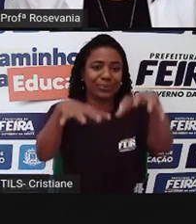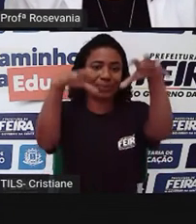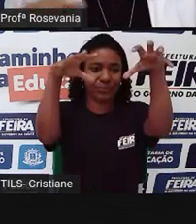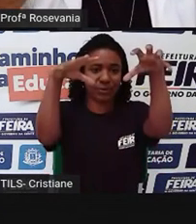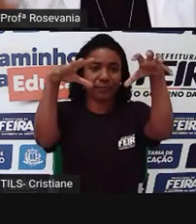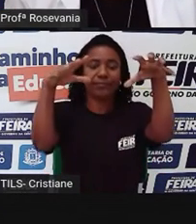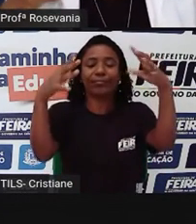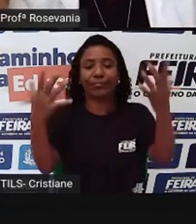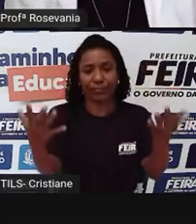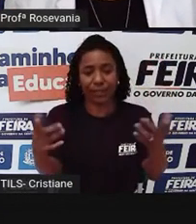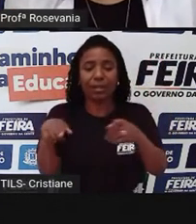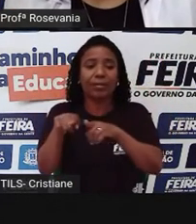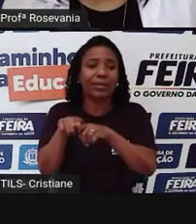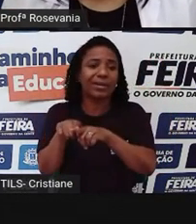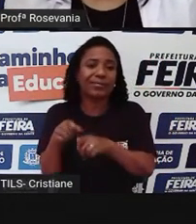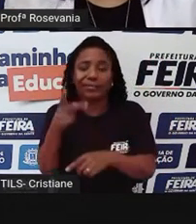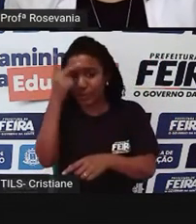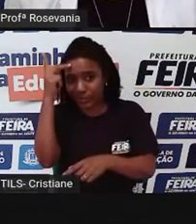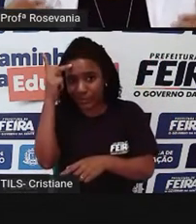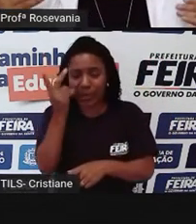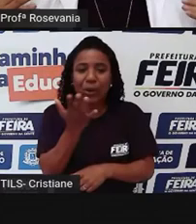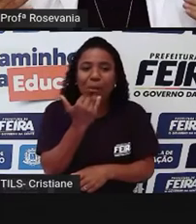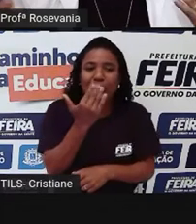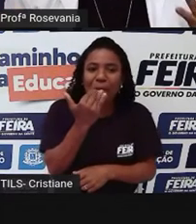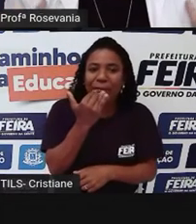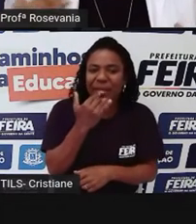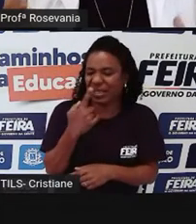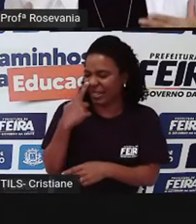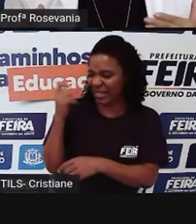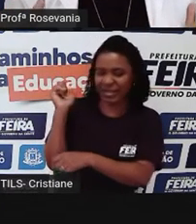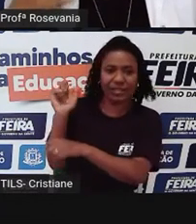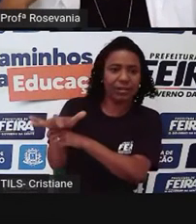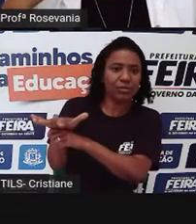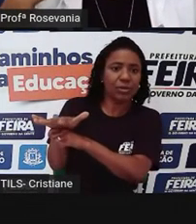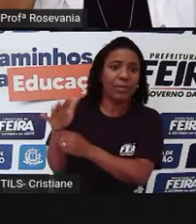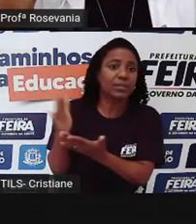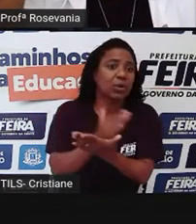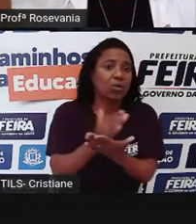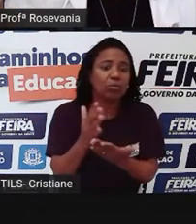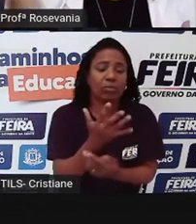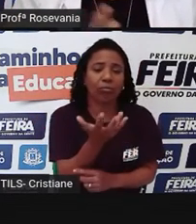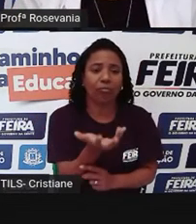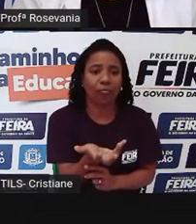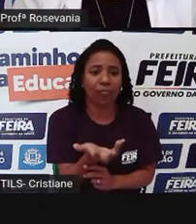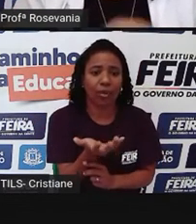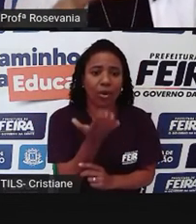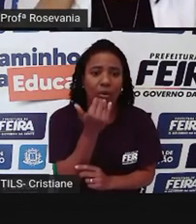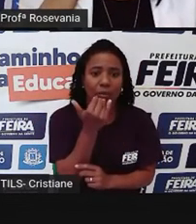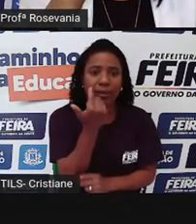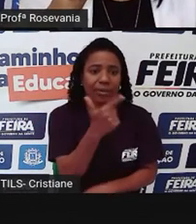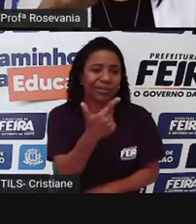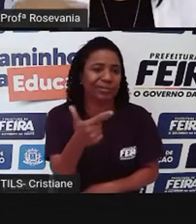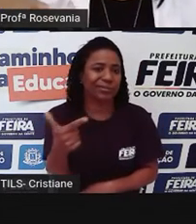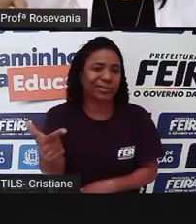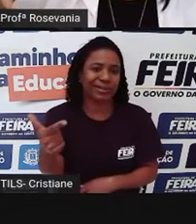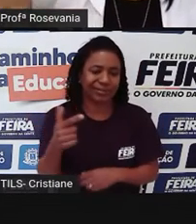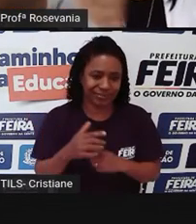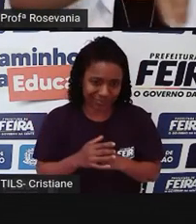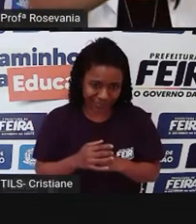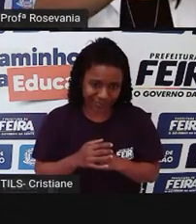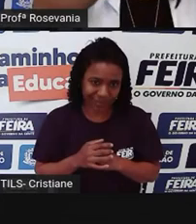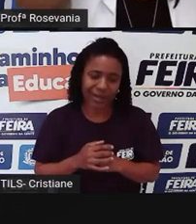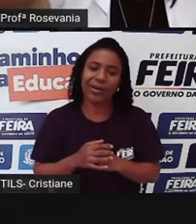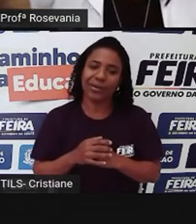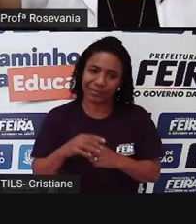que comer e outros jogando fora, né? É uma situação assim, quase aquele efeito dominótono que você derruba uma pedrinha